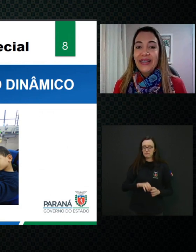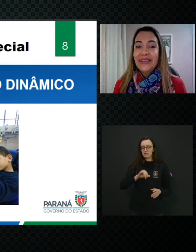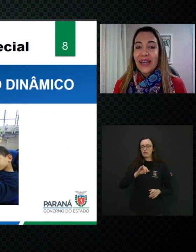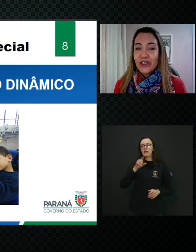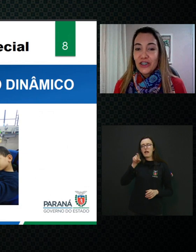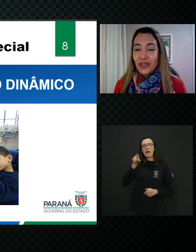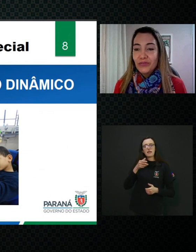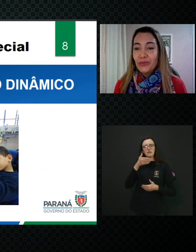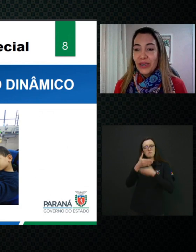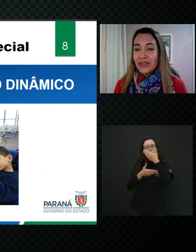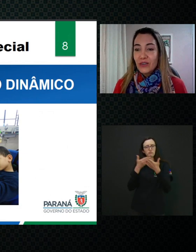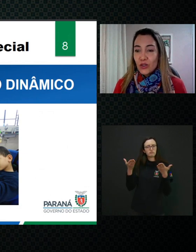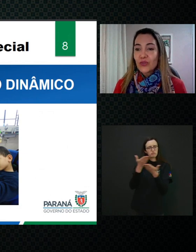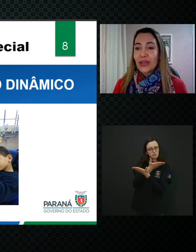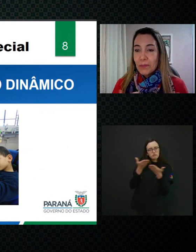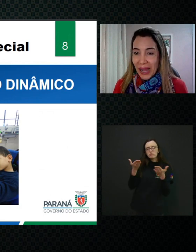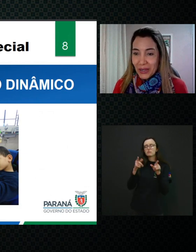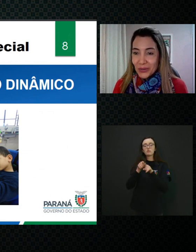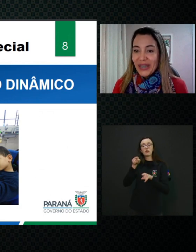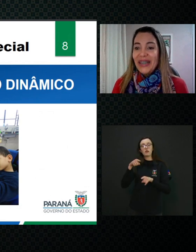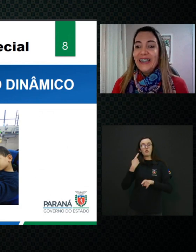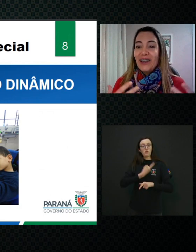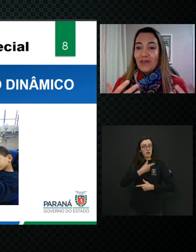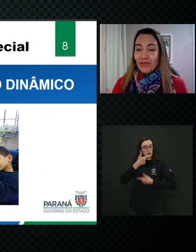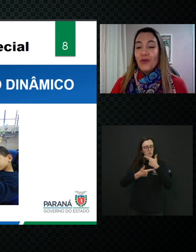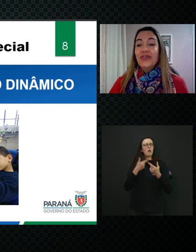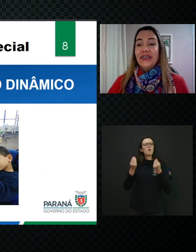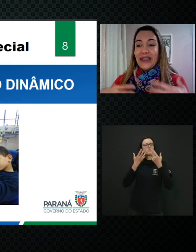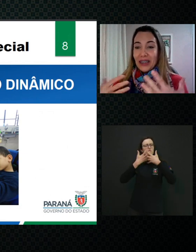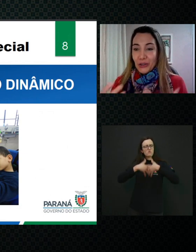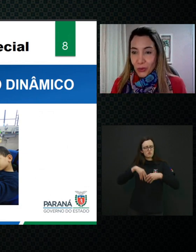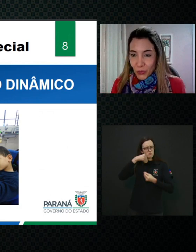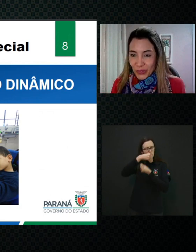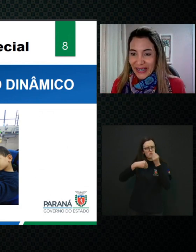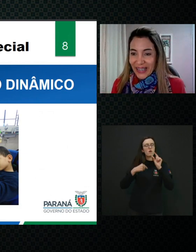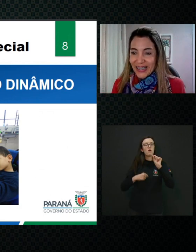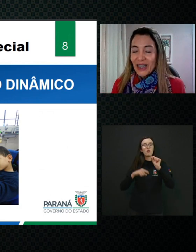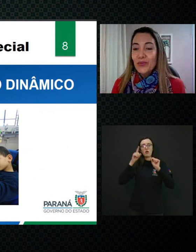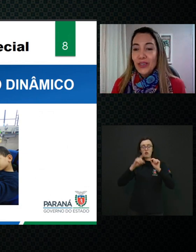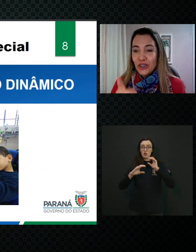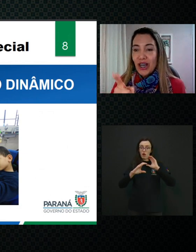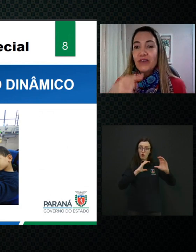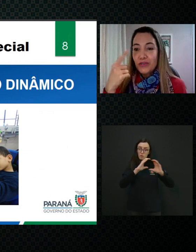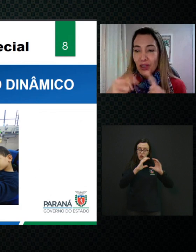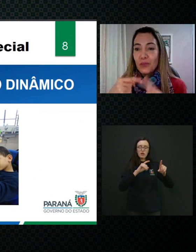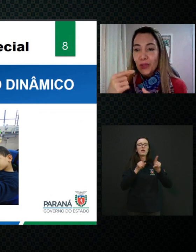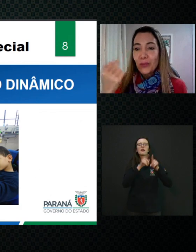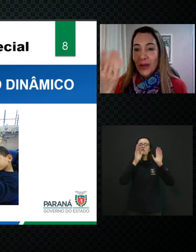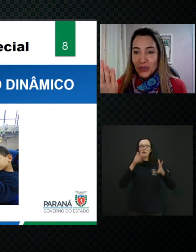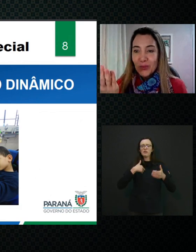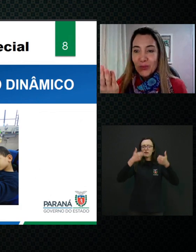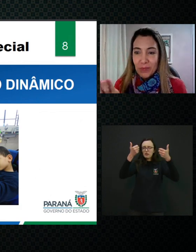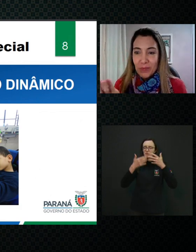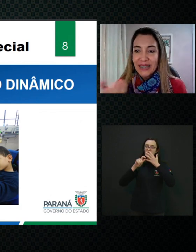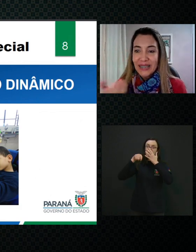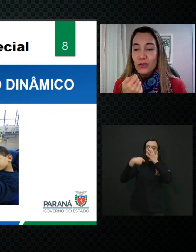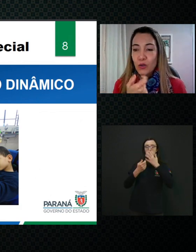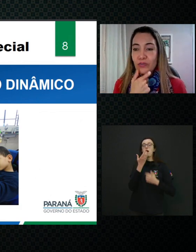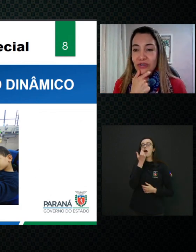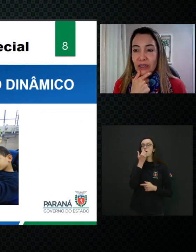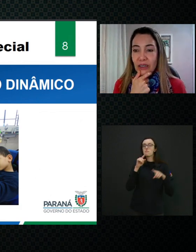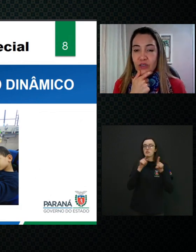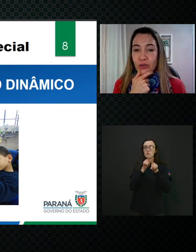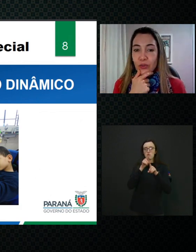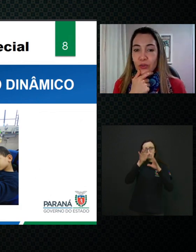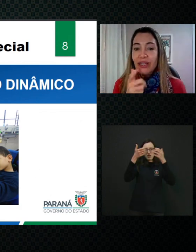interativo e esse nosso trabalho, então envolve tanto a comunicação, e já eu vou falar um pouquinho mais sobre alimentação,